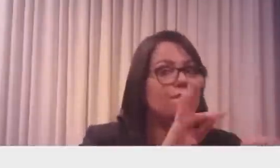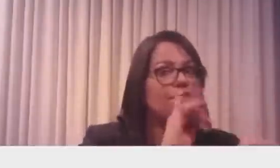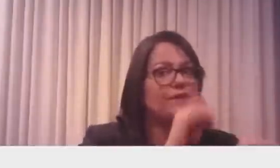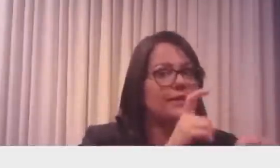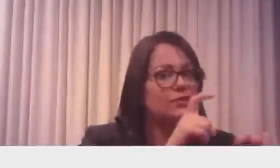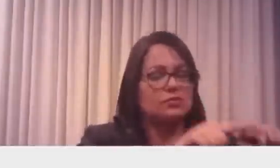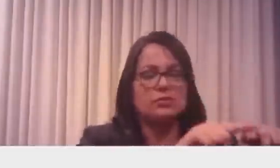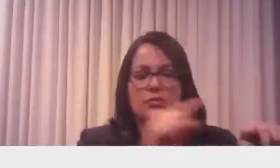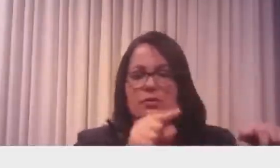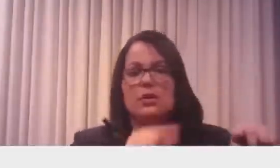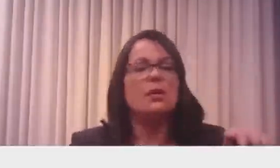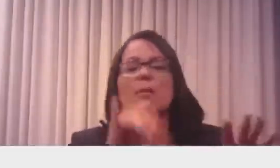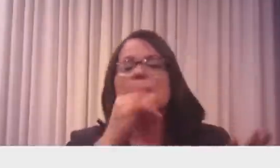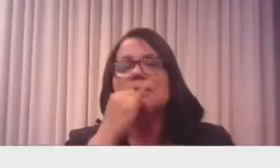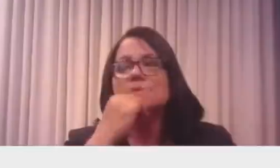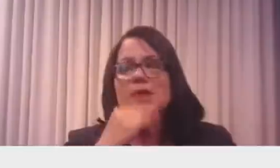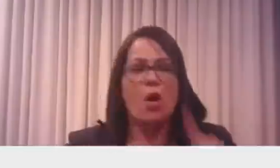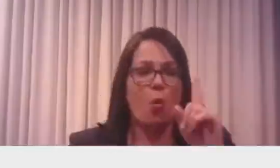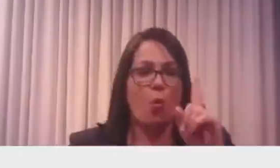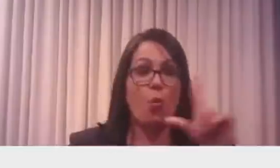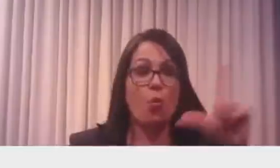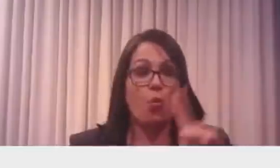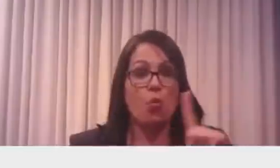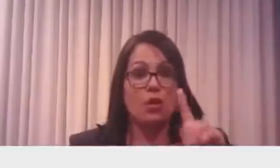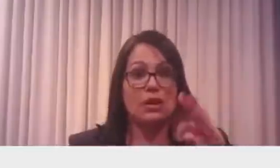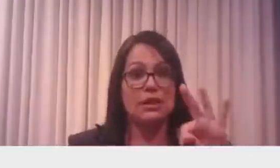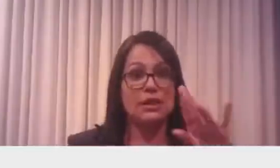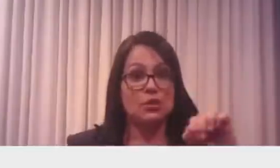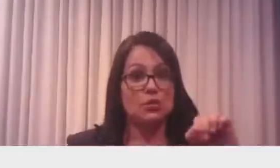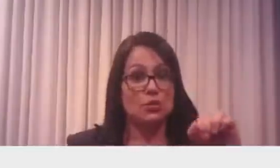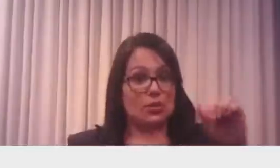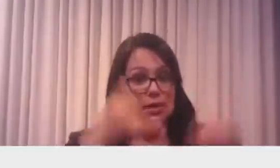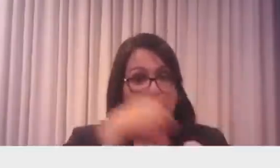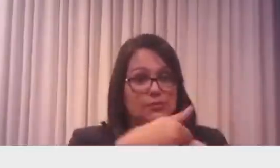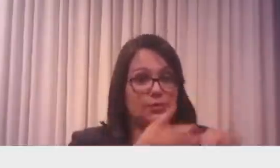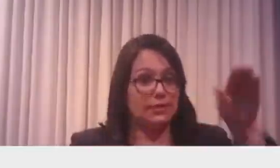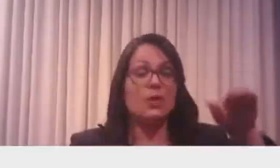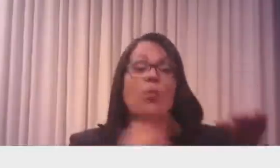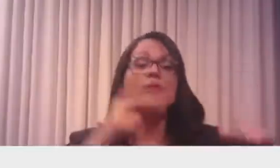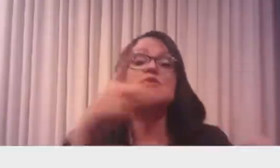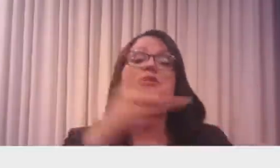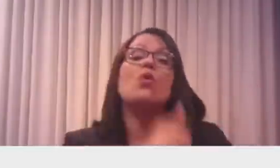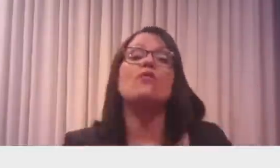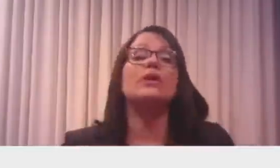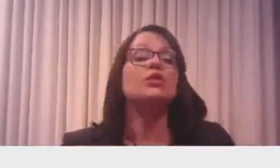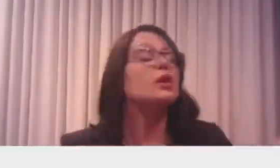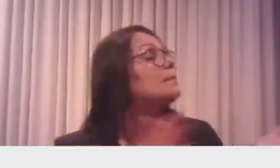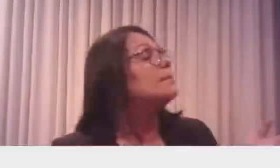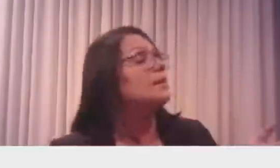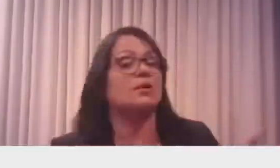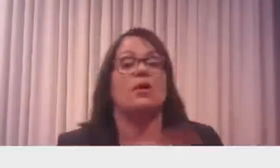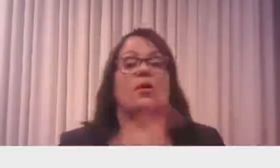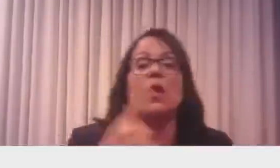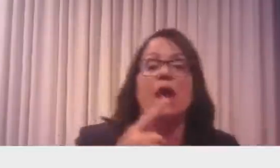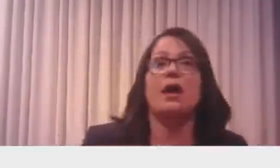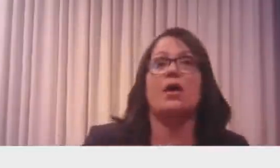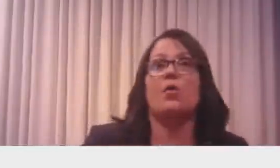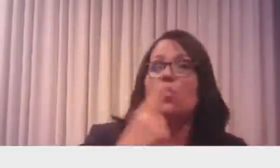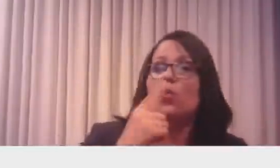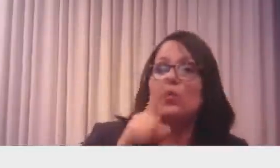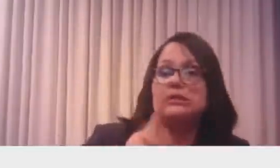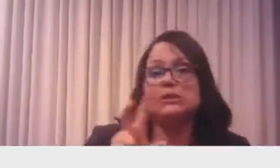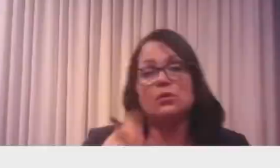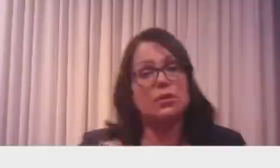um litro de gasolina quanto o seu governador está cobrando. Se é um real, dois reais, um e cinquenta. É isso que diz a emenda constitucional.